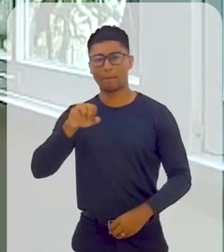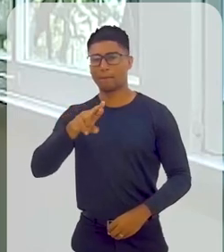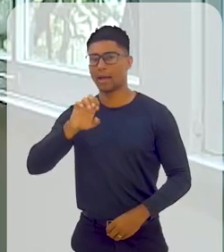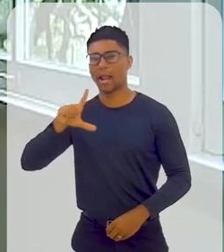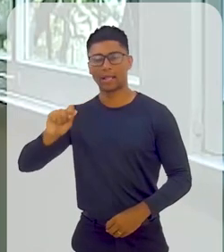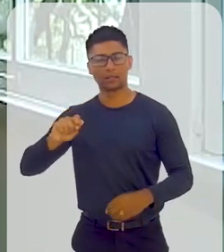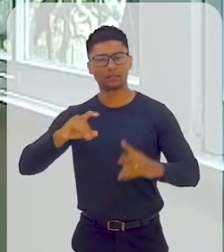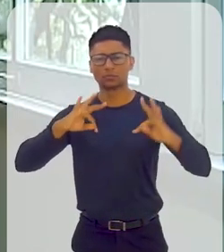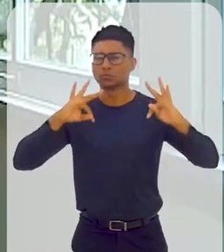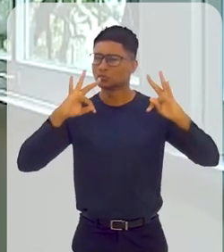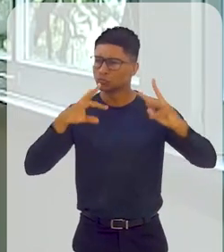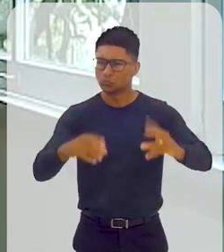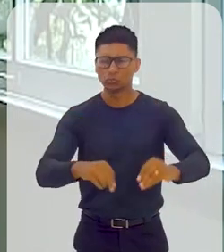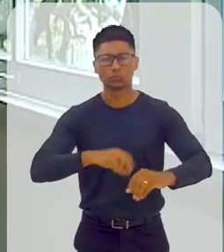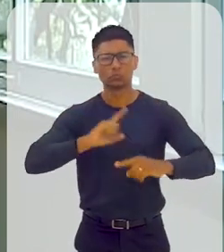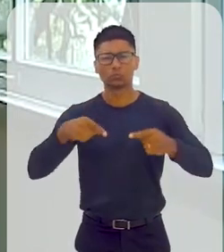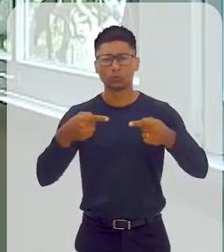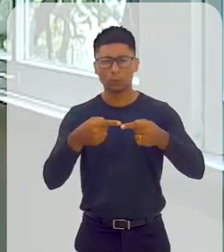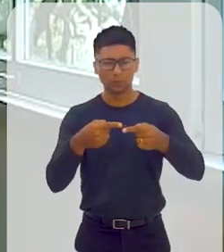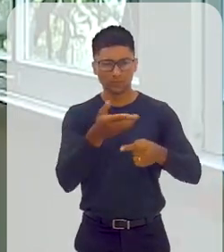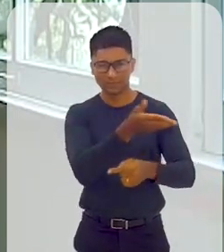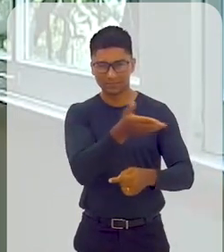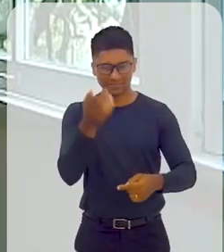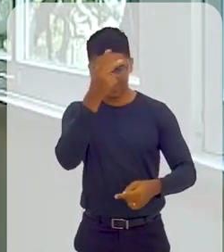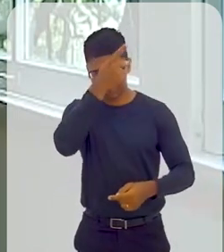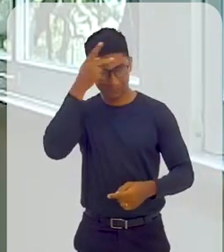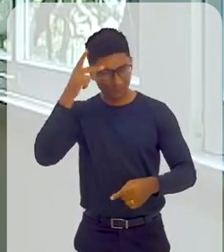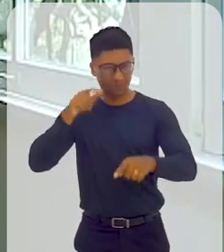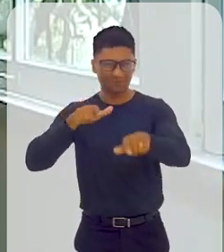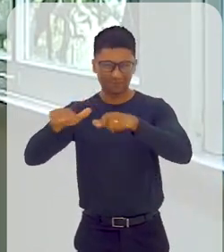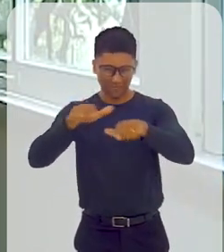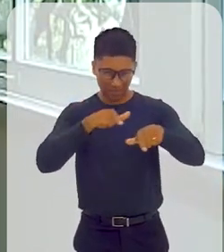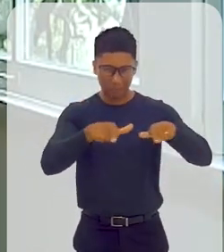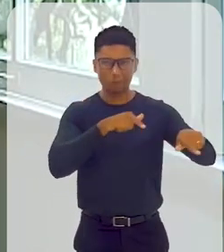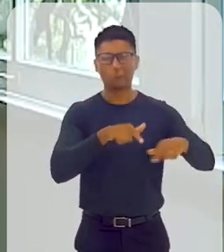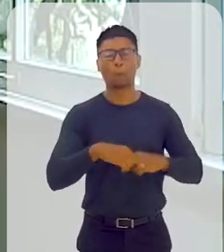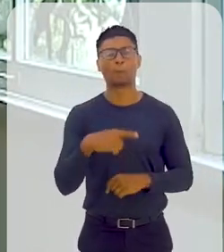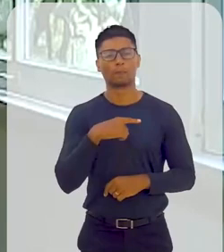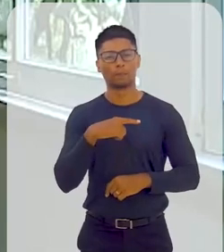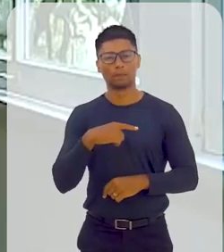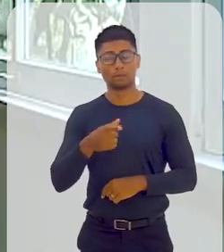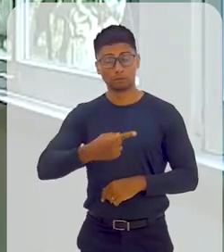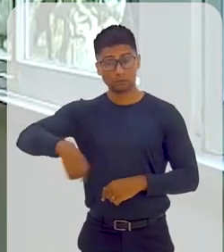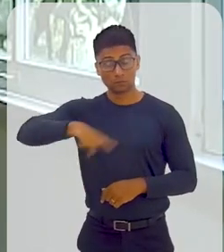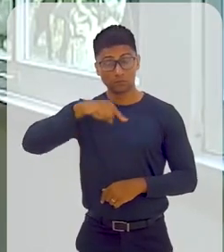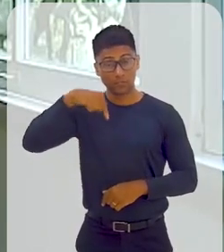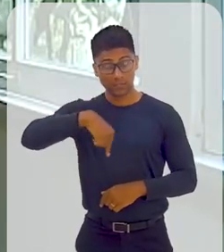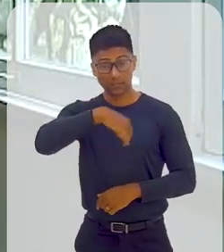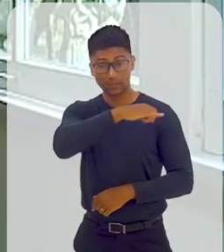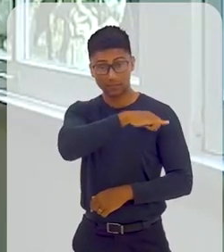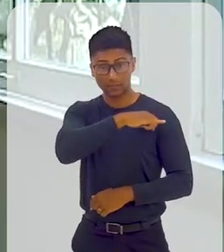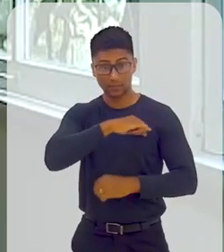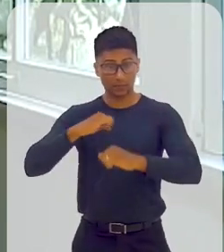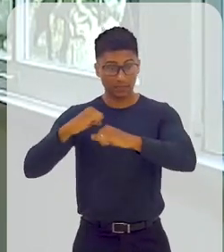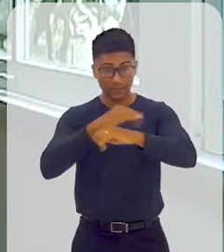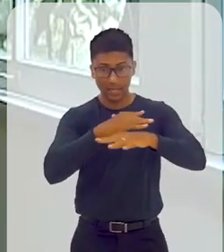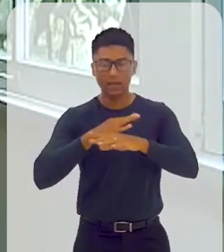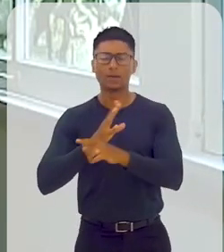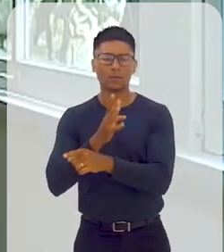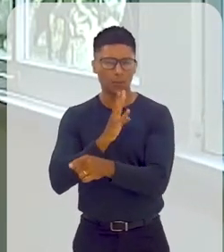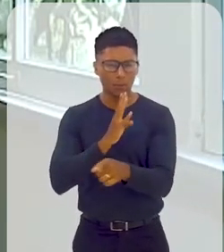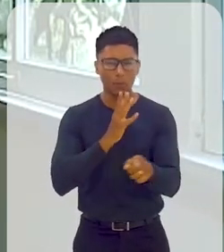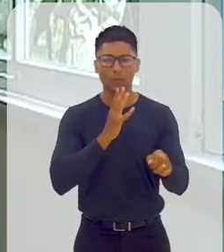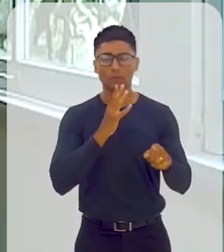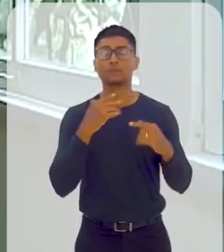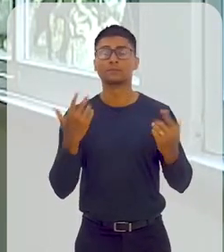linha amarela. Então, tudo tem um associado da CAERJ que trabalhou nisso. Então, nós temos uma memória da cidade.